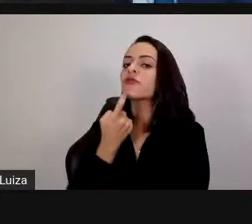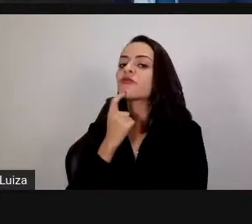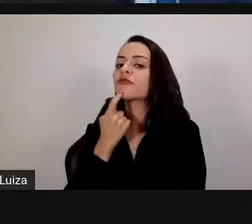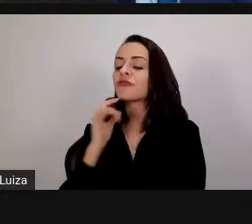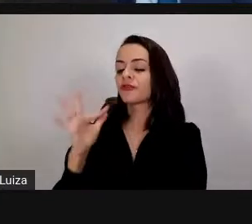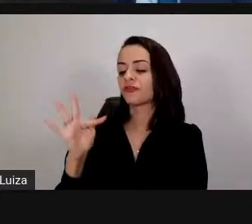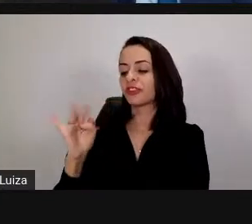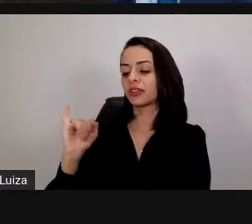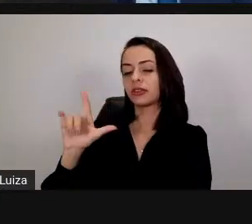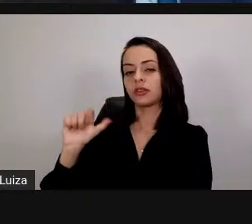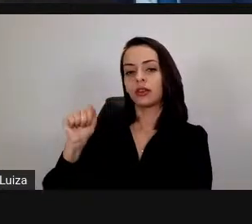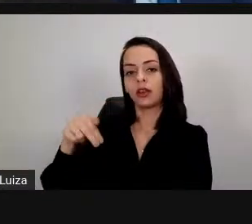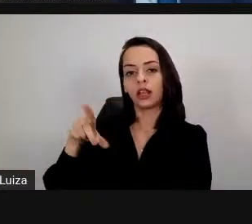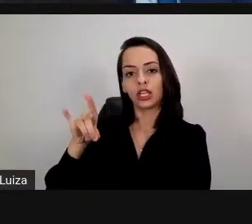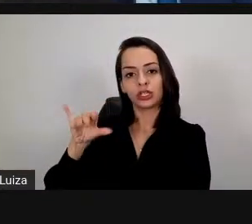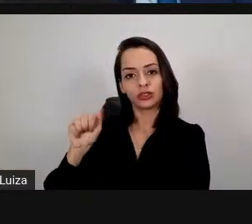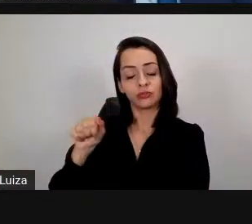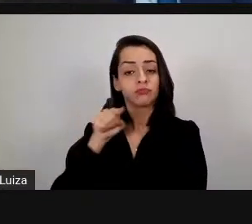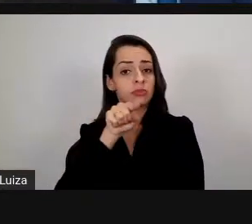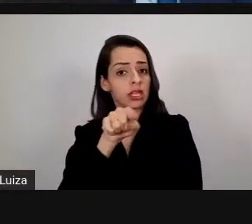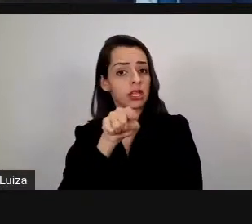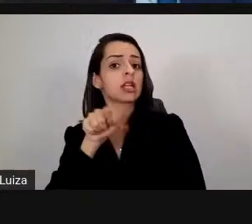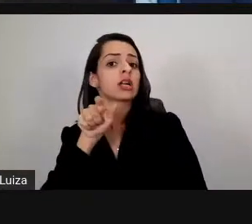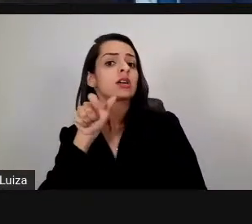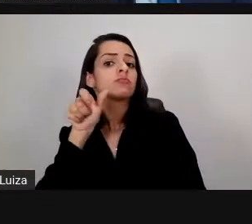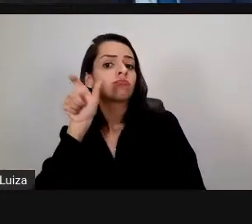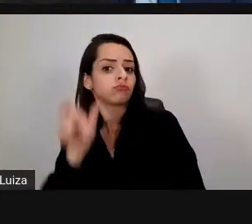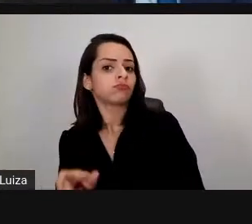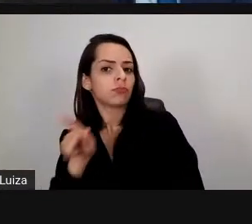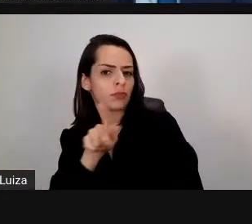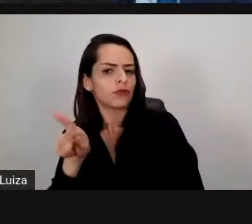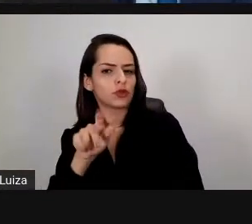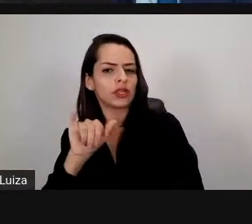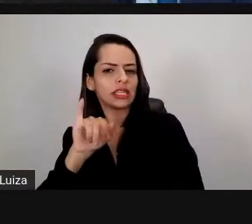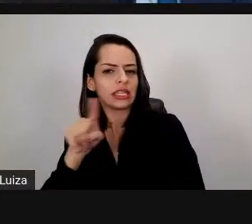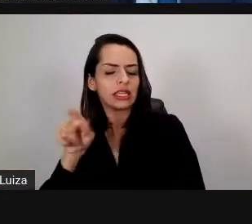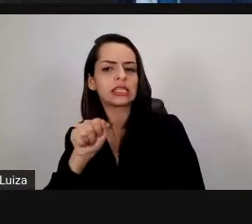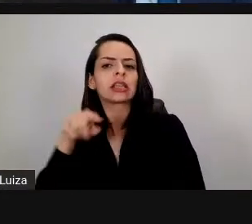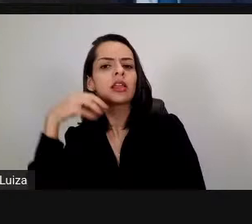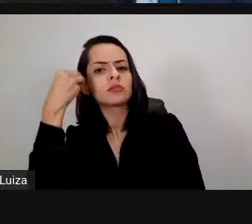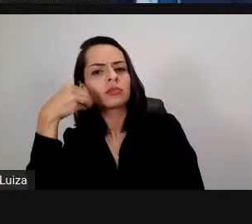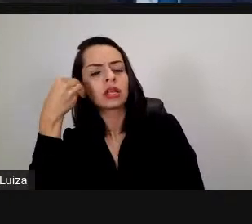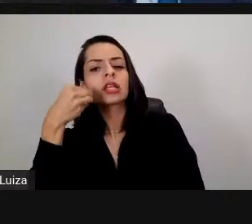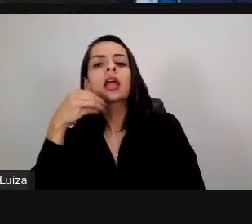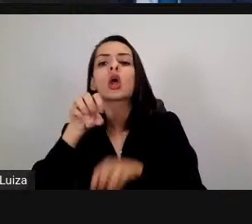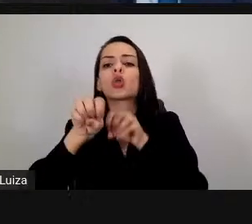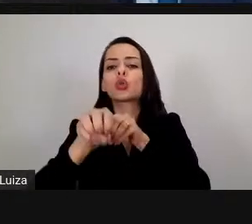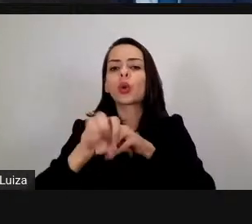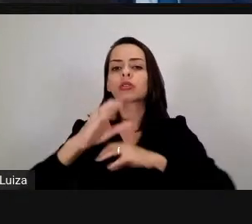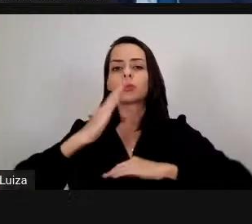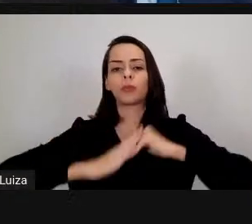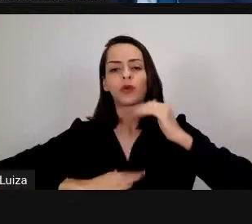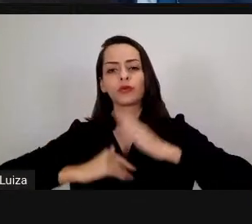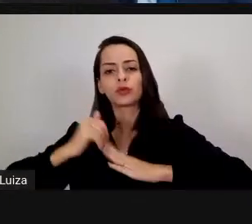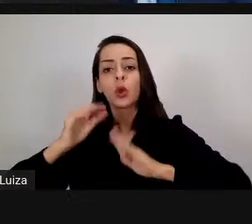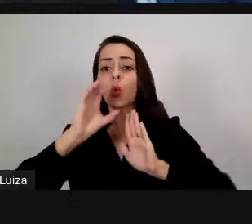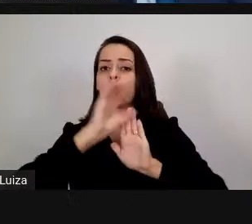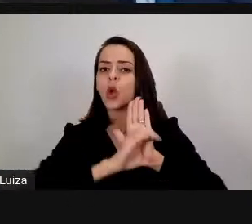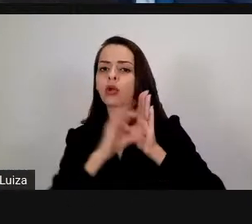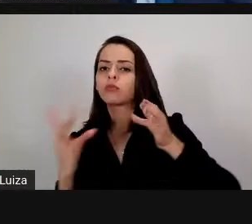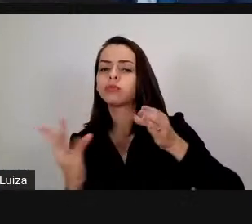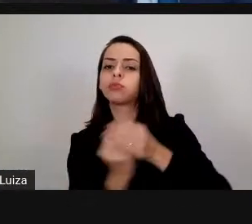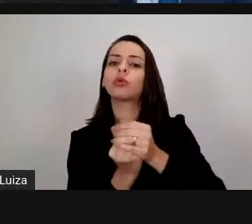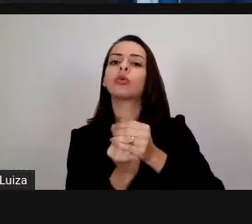principalmente nos seguintes temas. Educação profissional, currículo integrado, evasão e permanência